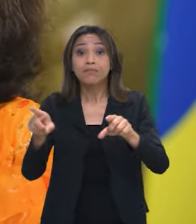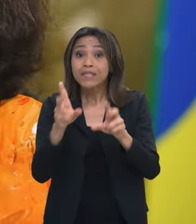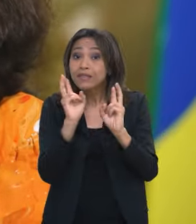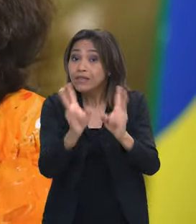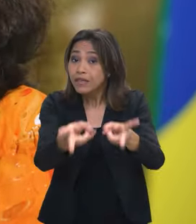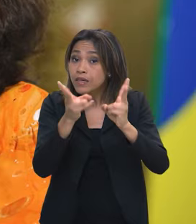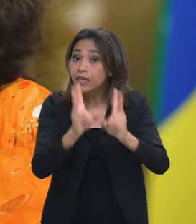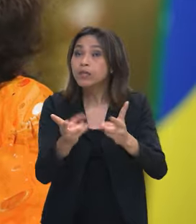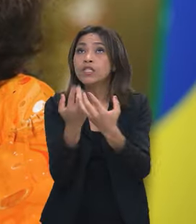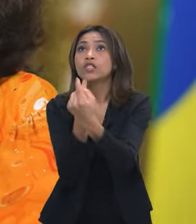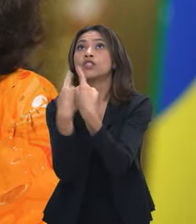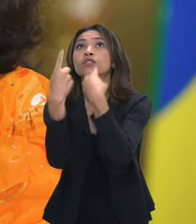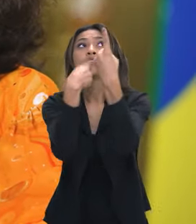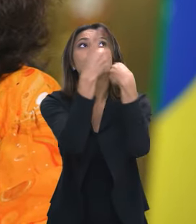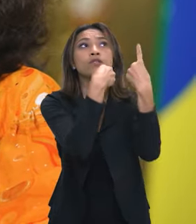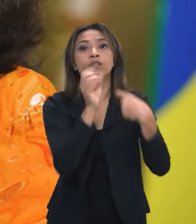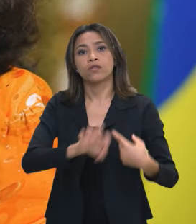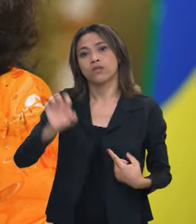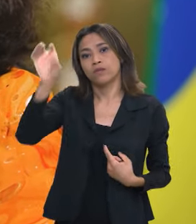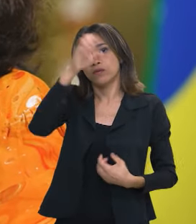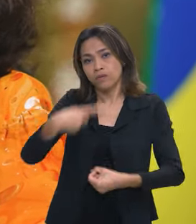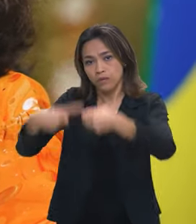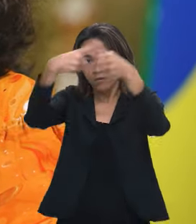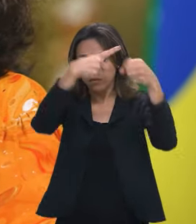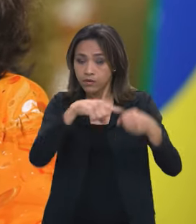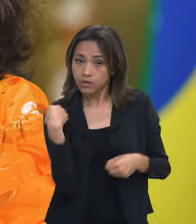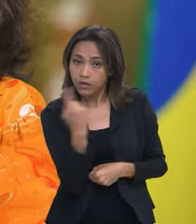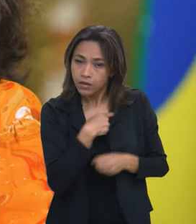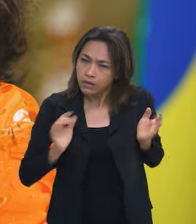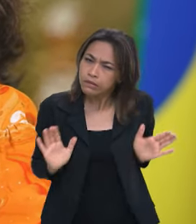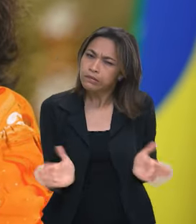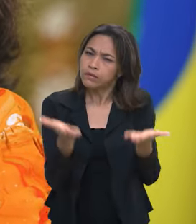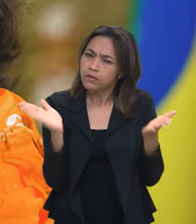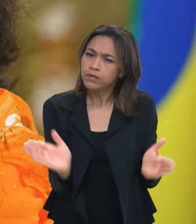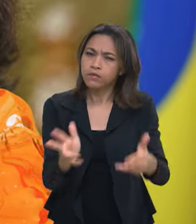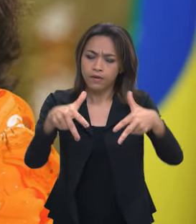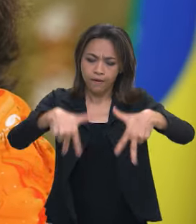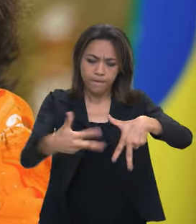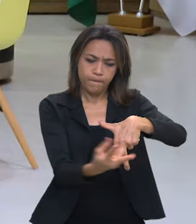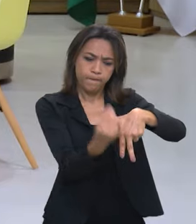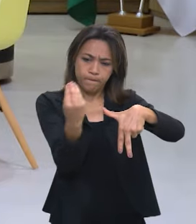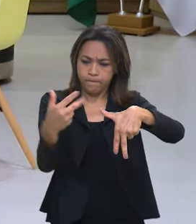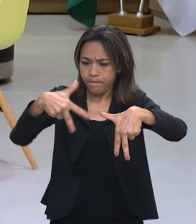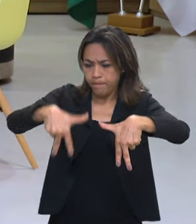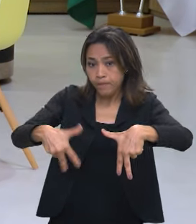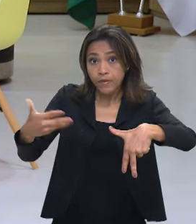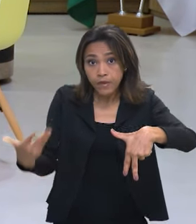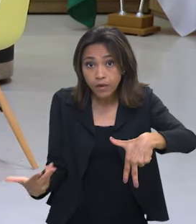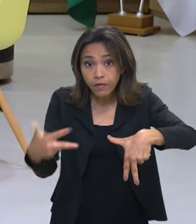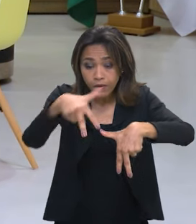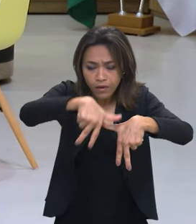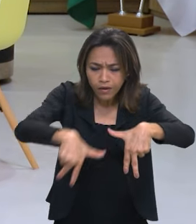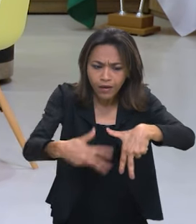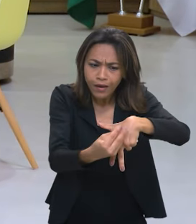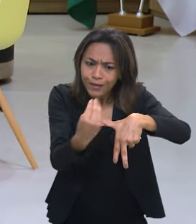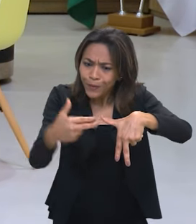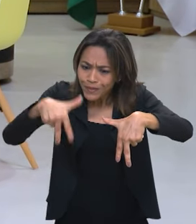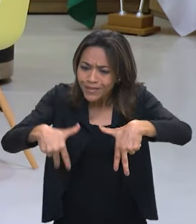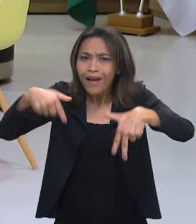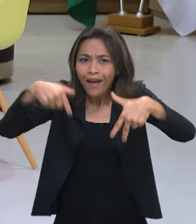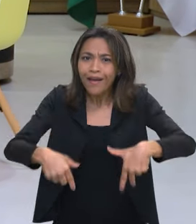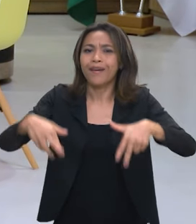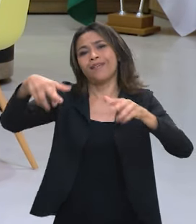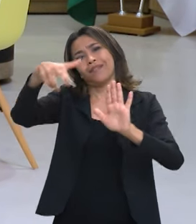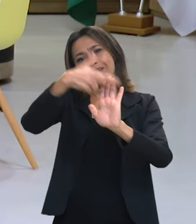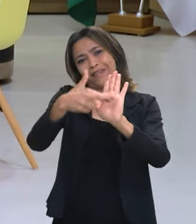em diálogo com estados e municípios para que possamos incentivar essa doação quer dizer a doação deveria